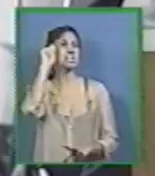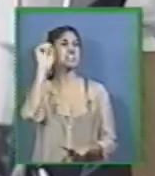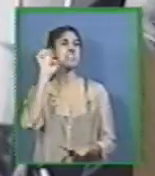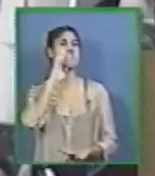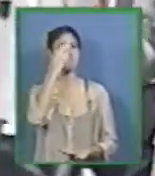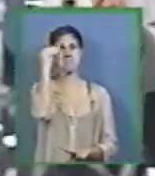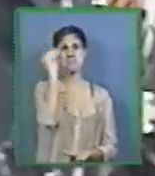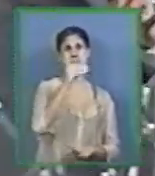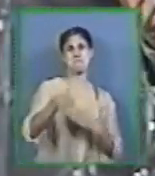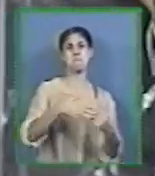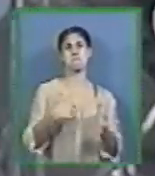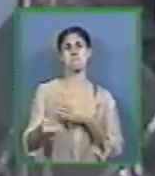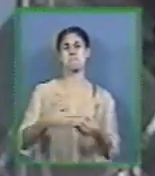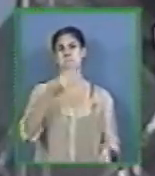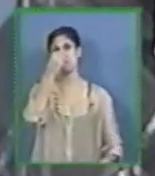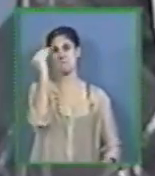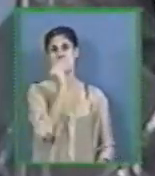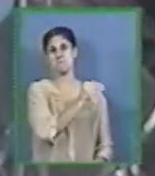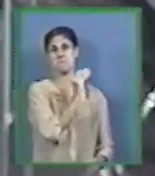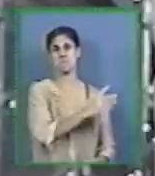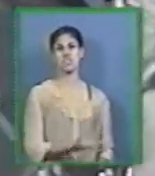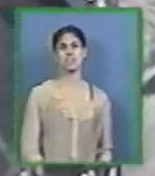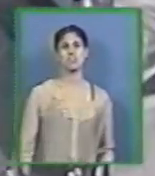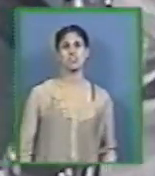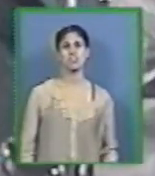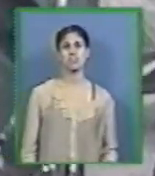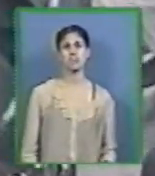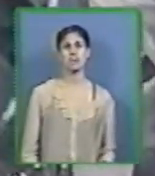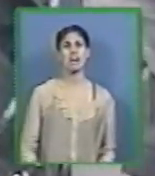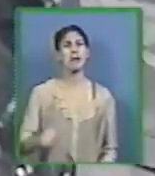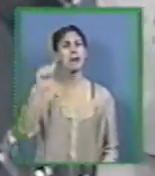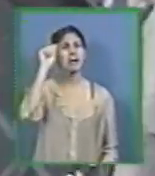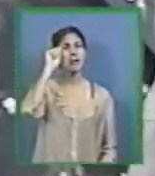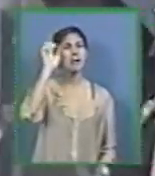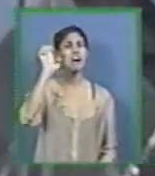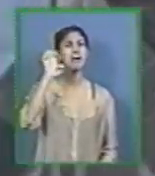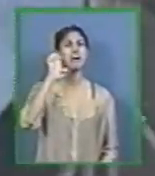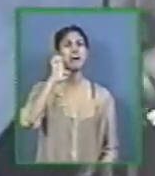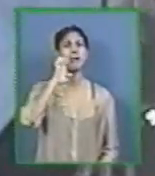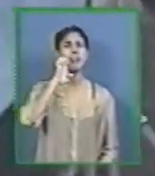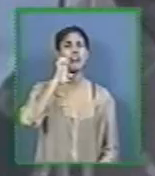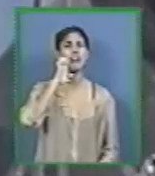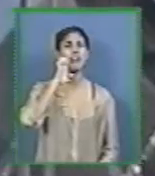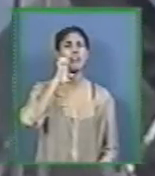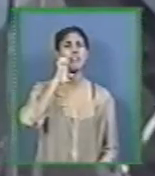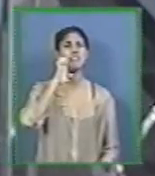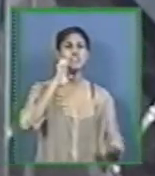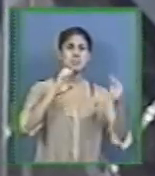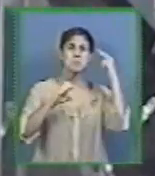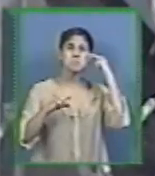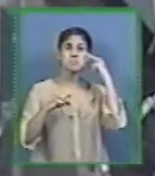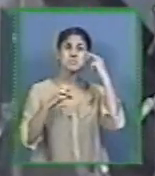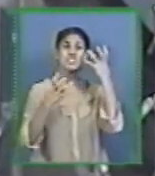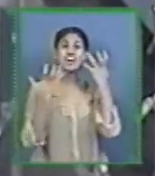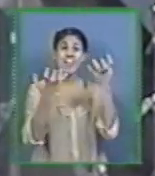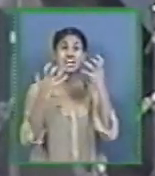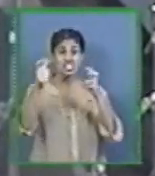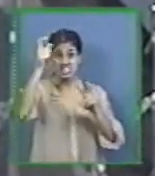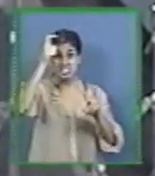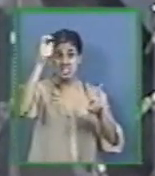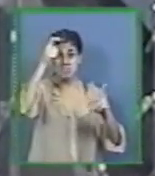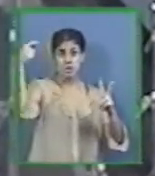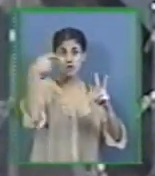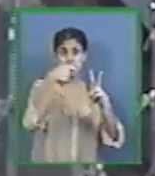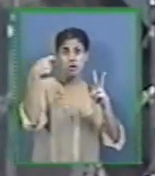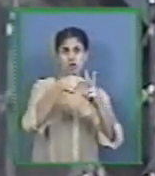Fosse uma pessoa ima Que recebesse nela Todas as ações do inimigo Não O